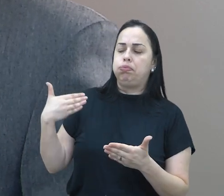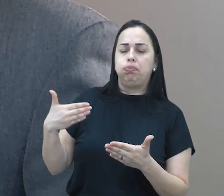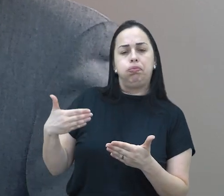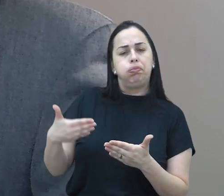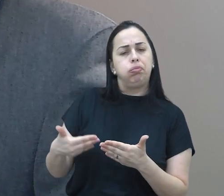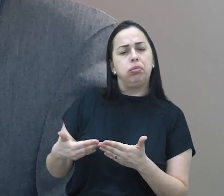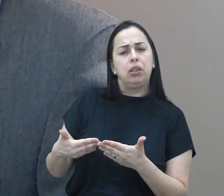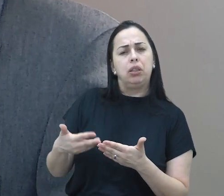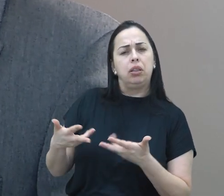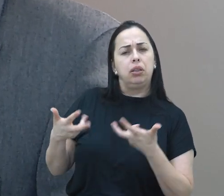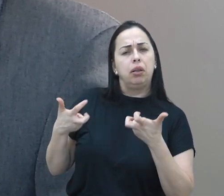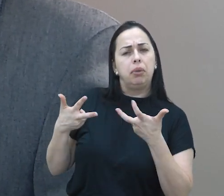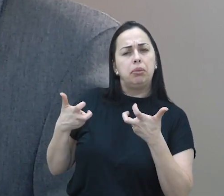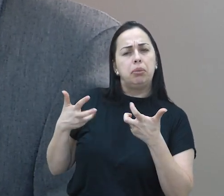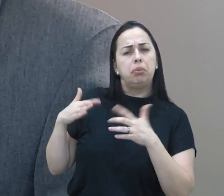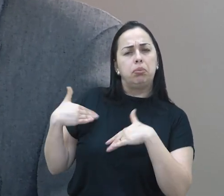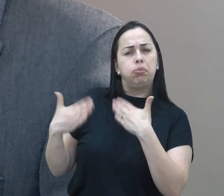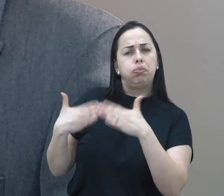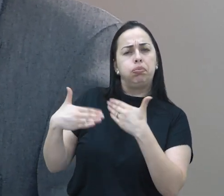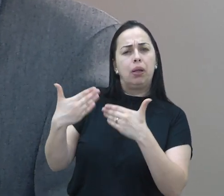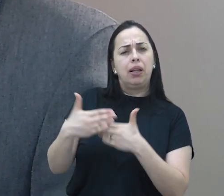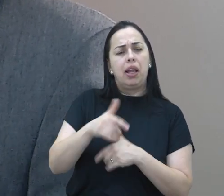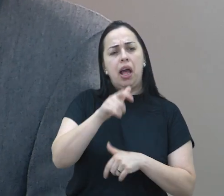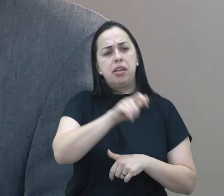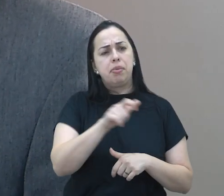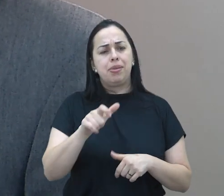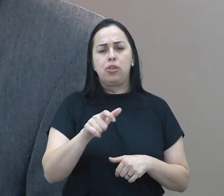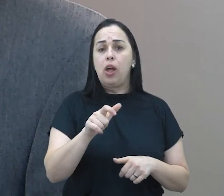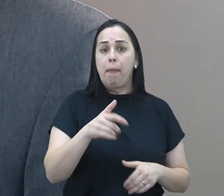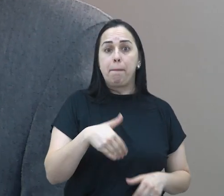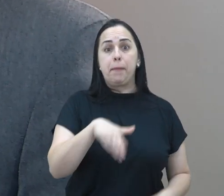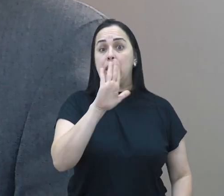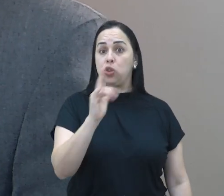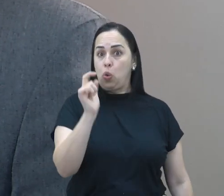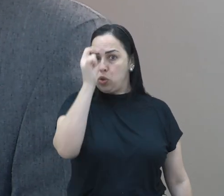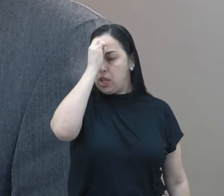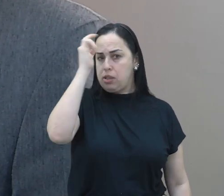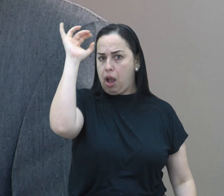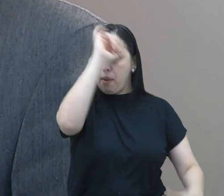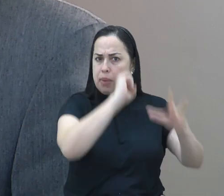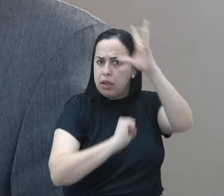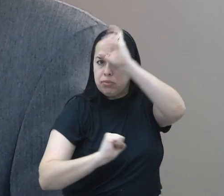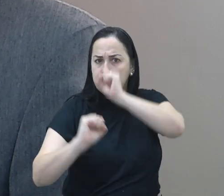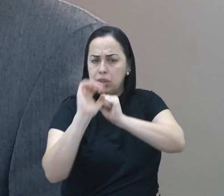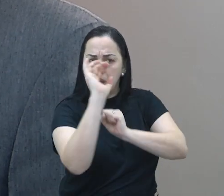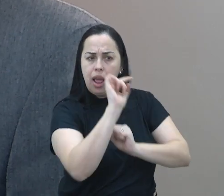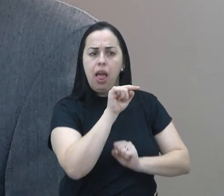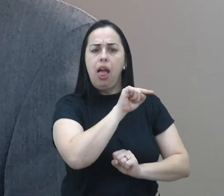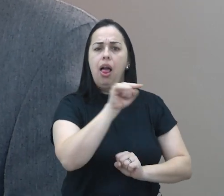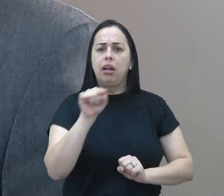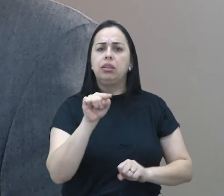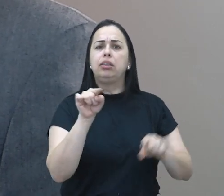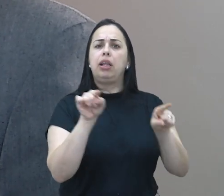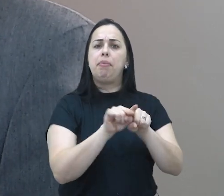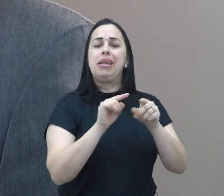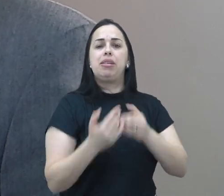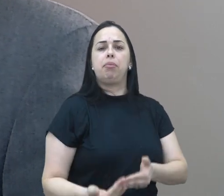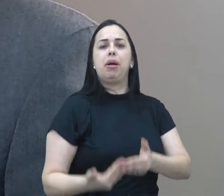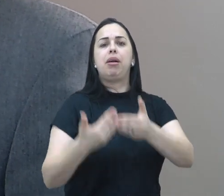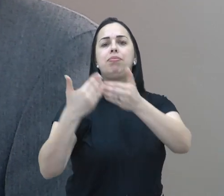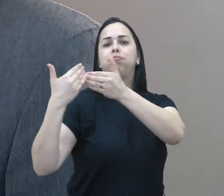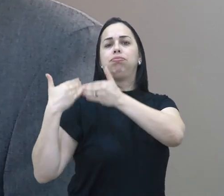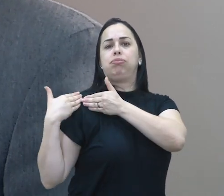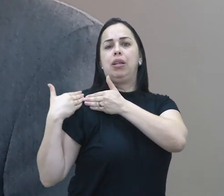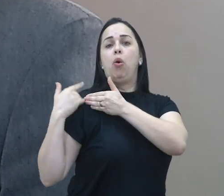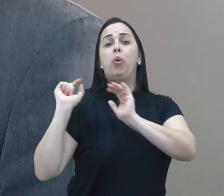visto, ao longo da evolução, à medida que o tempo passa, as pessoas estão ficando mais conscientes, né? Então, elas estão percebendo que